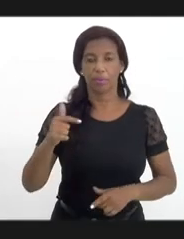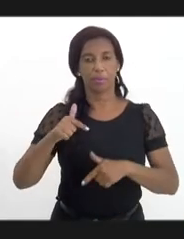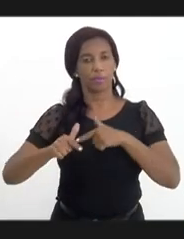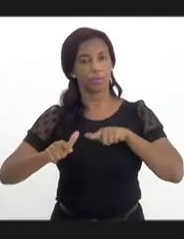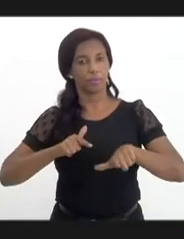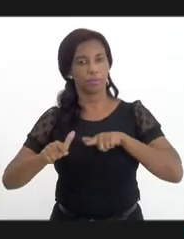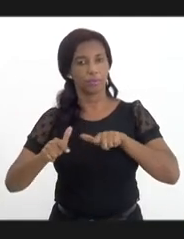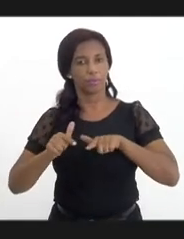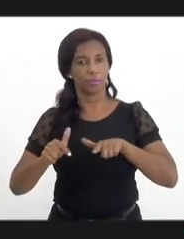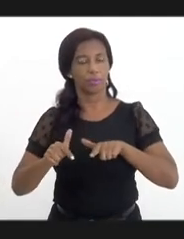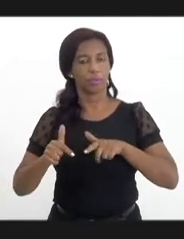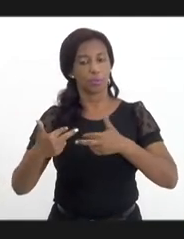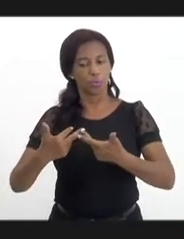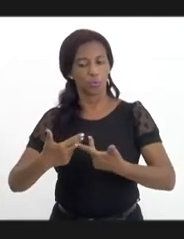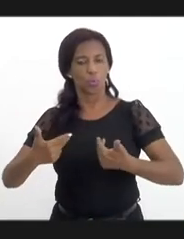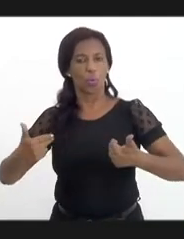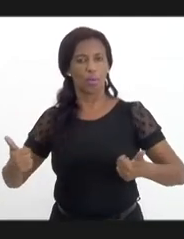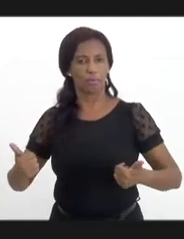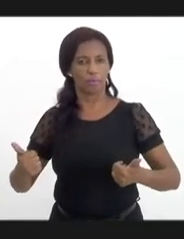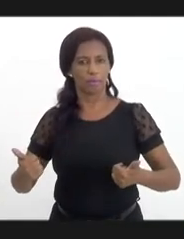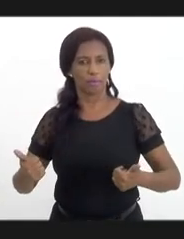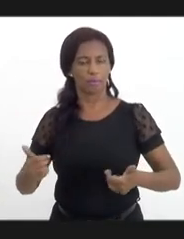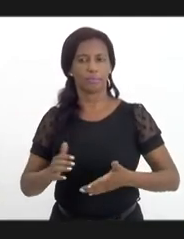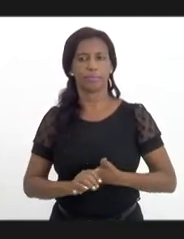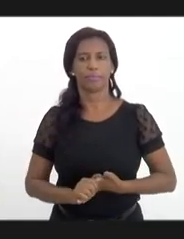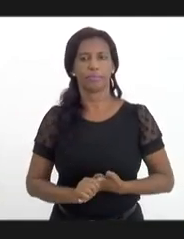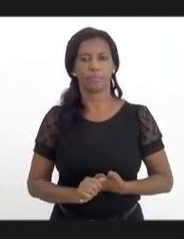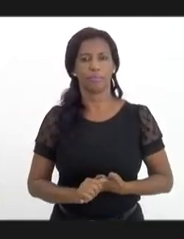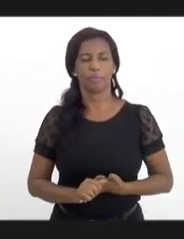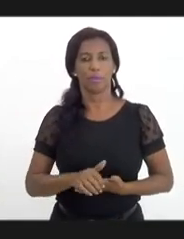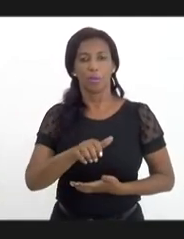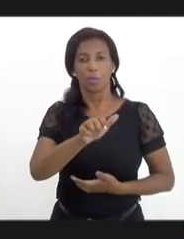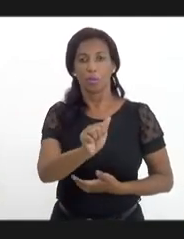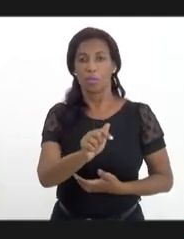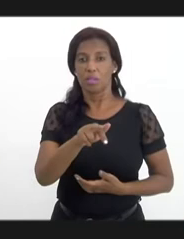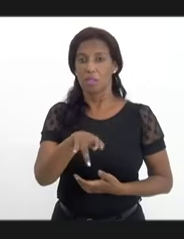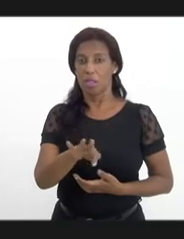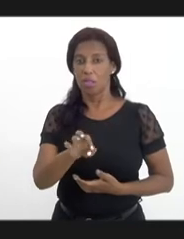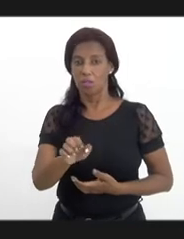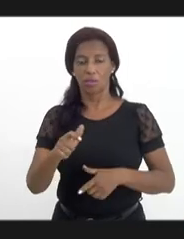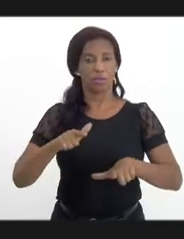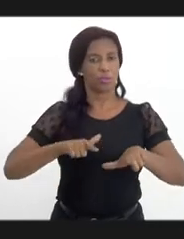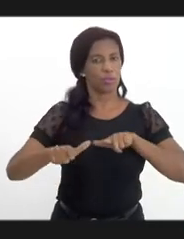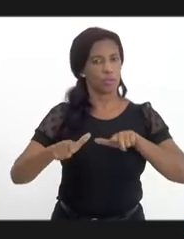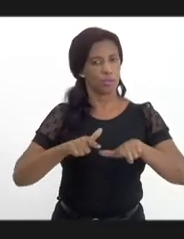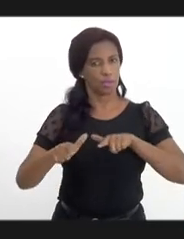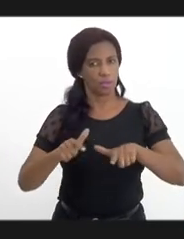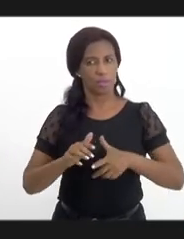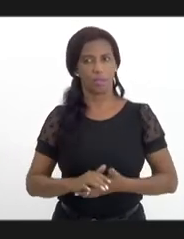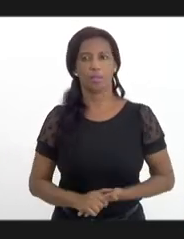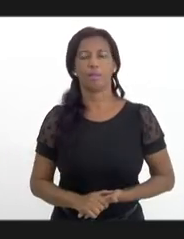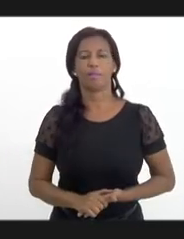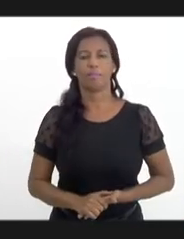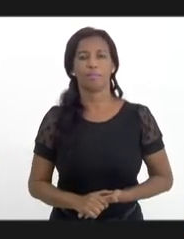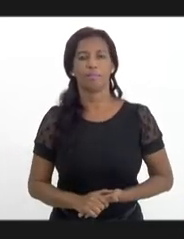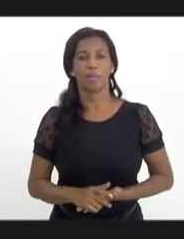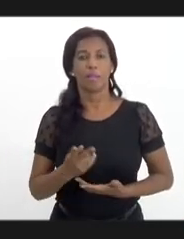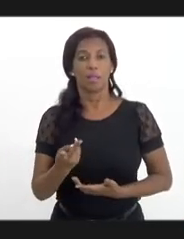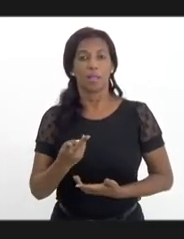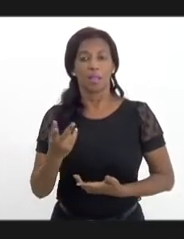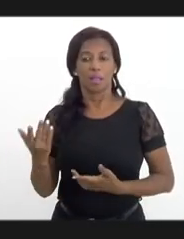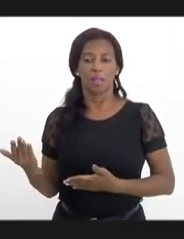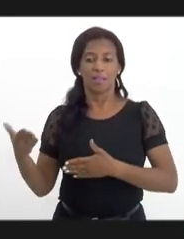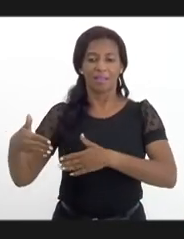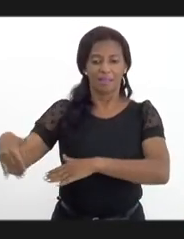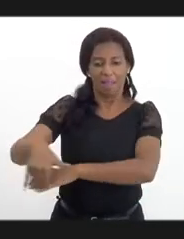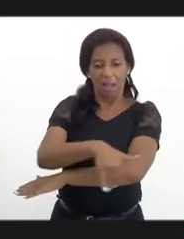de qualificação dos agentes de trabalho na abordagem à